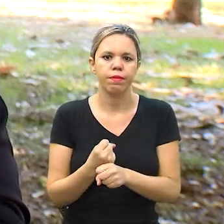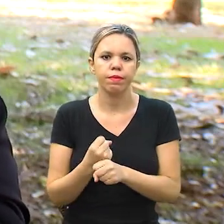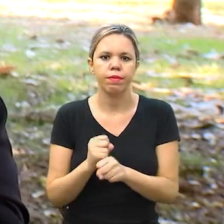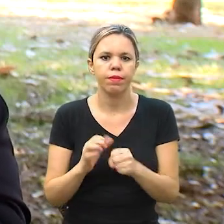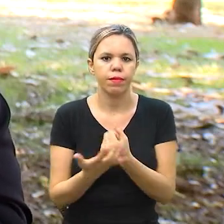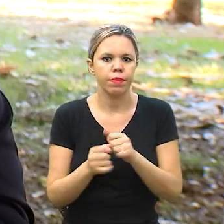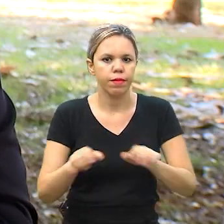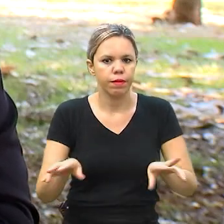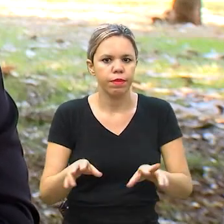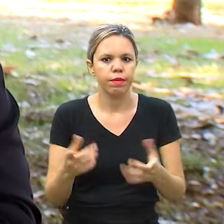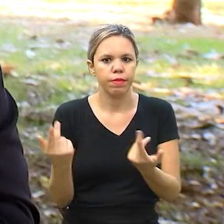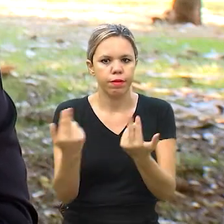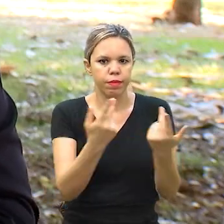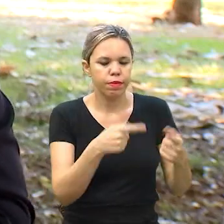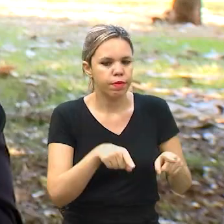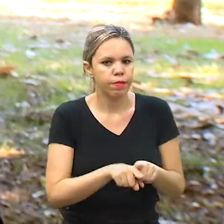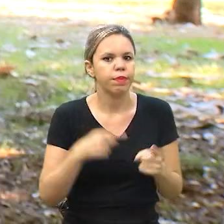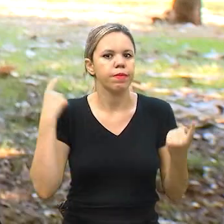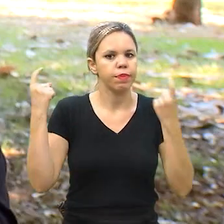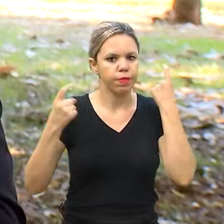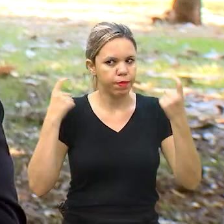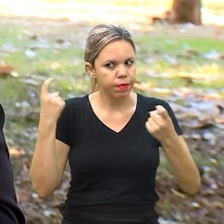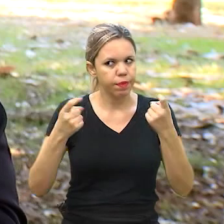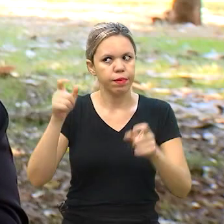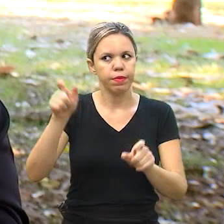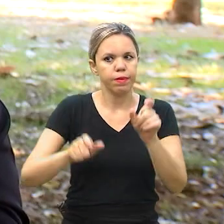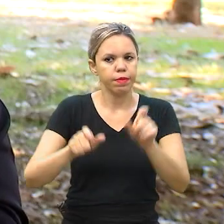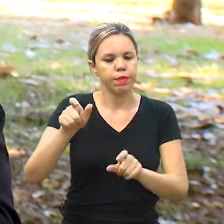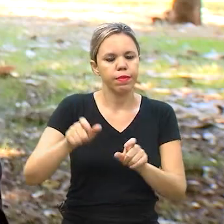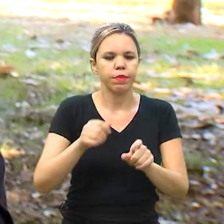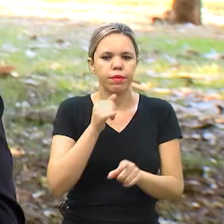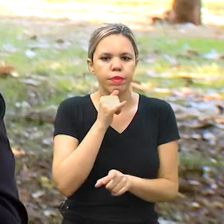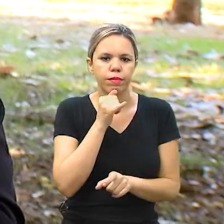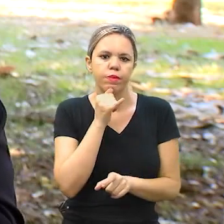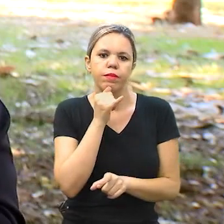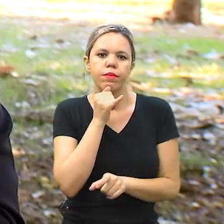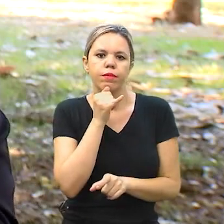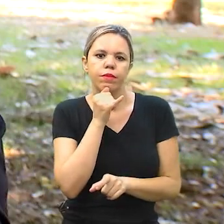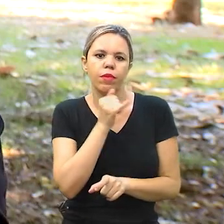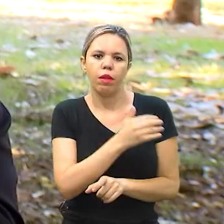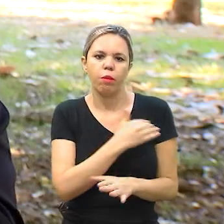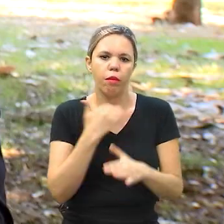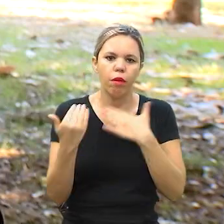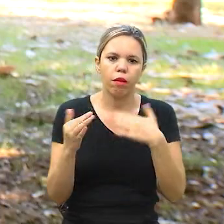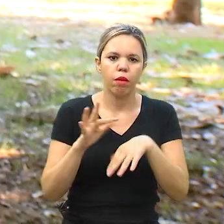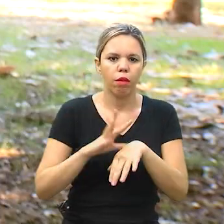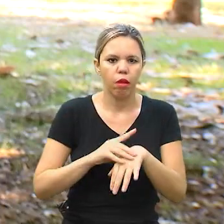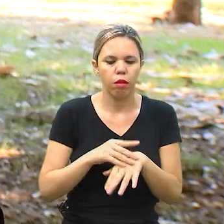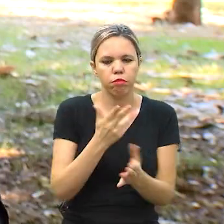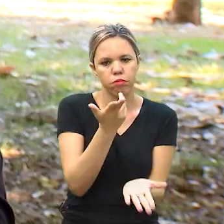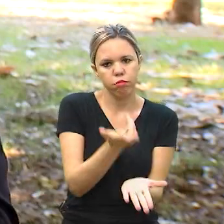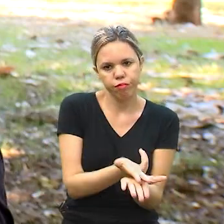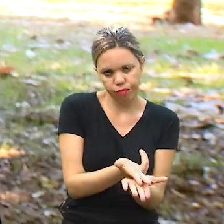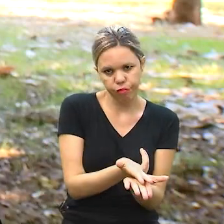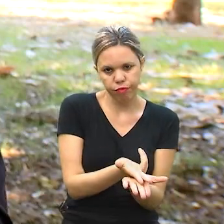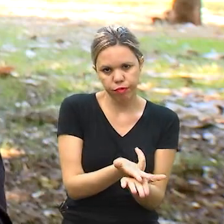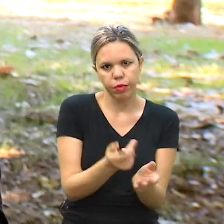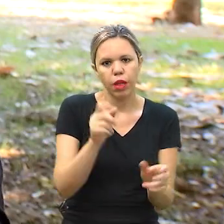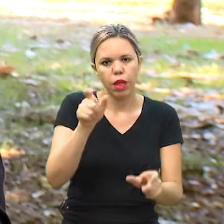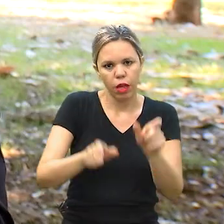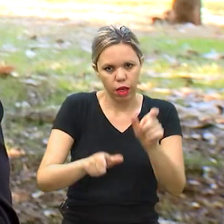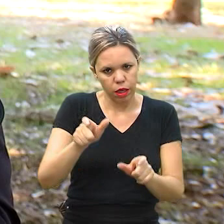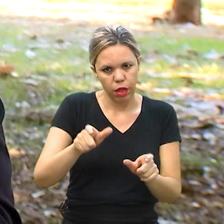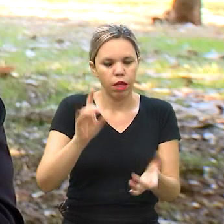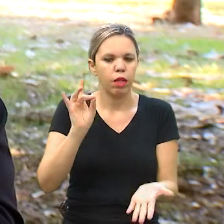foi diferente, né? Foi a preocupação das pessoas com relação ao óbito, com relação a uma doença, uma internação, fez com que as